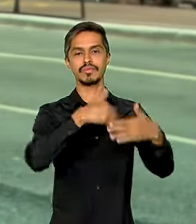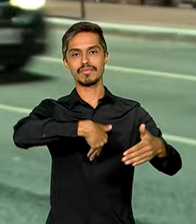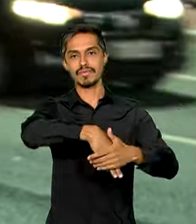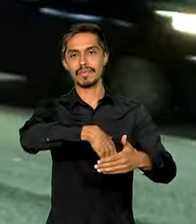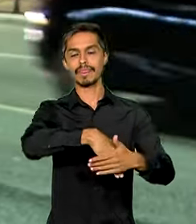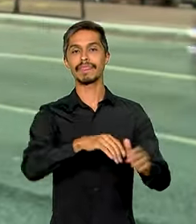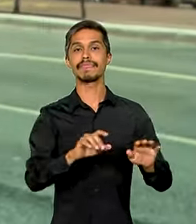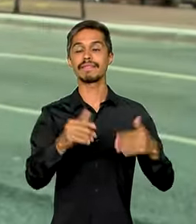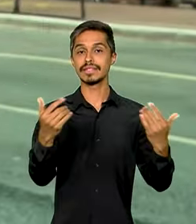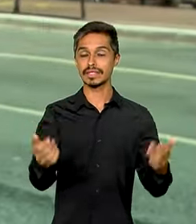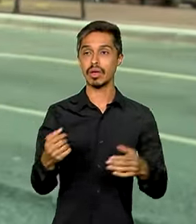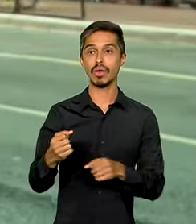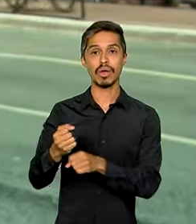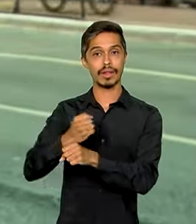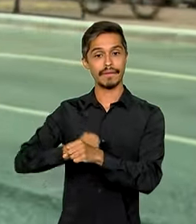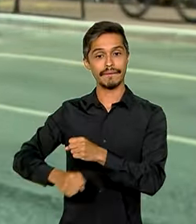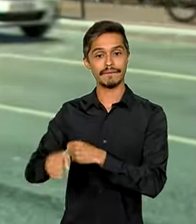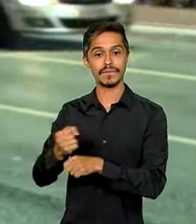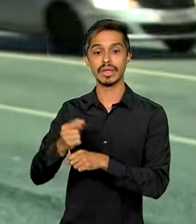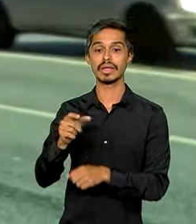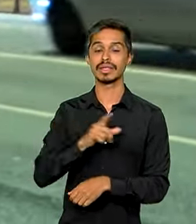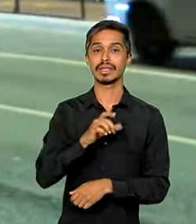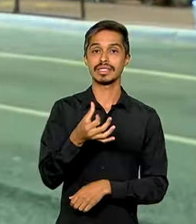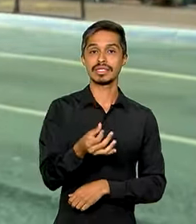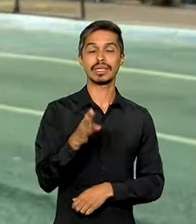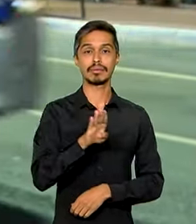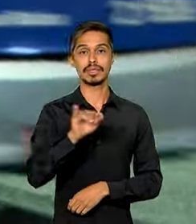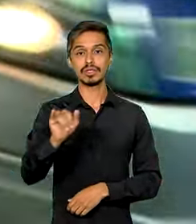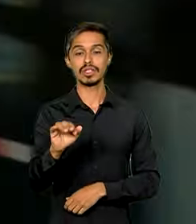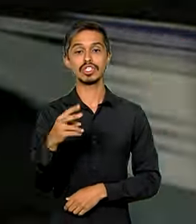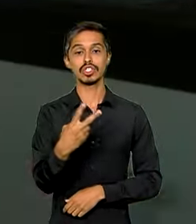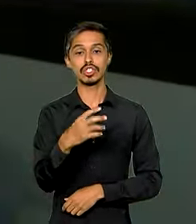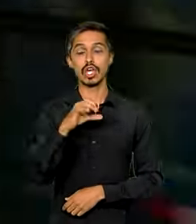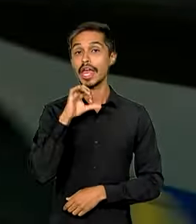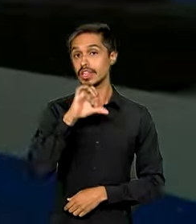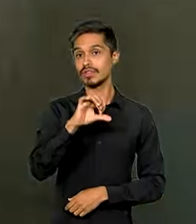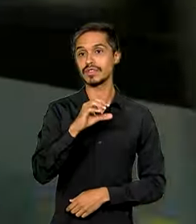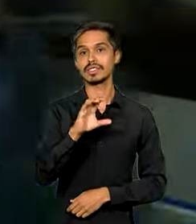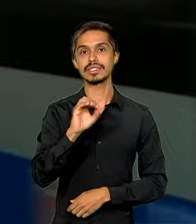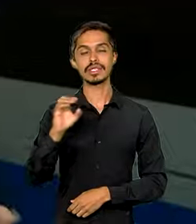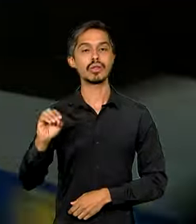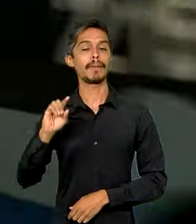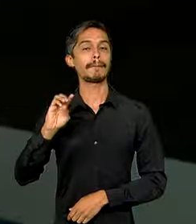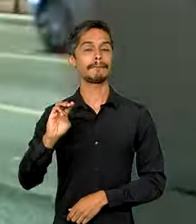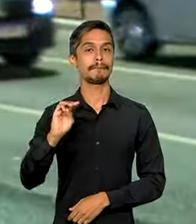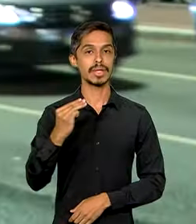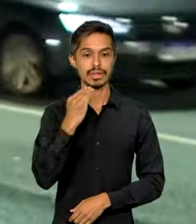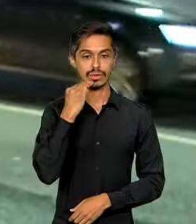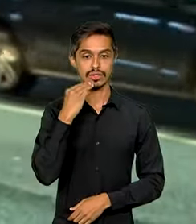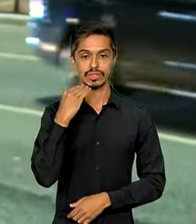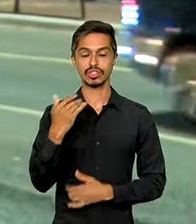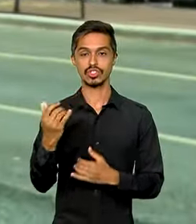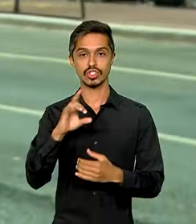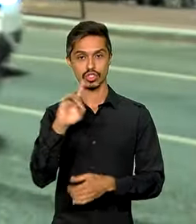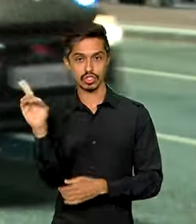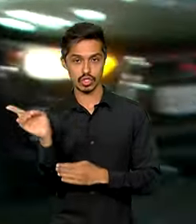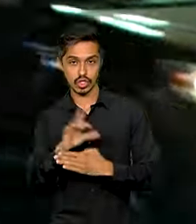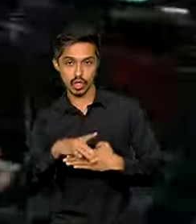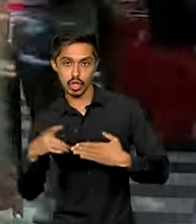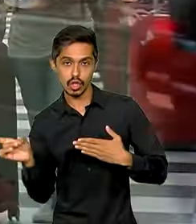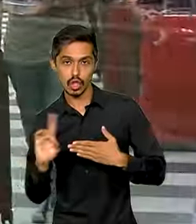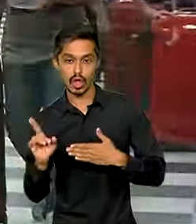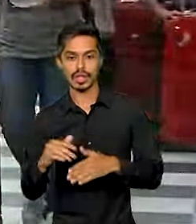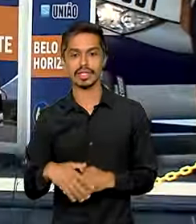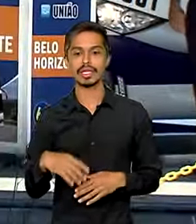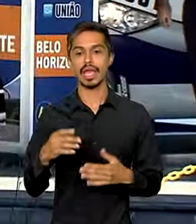deixaram aqui no Brasil 6,9 bilhões de dólares, isso segundo dados do Banco Central.